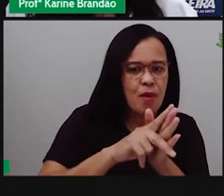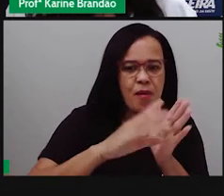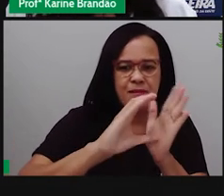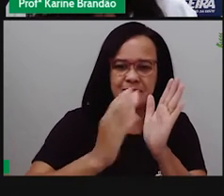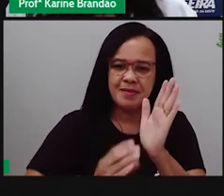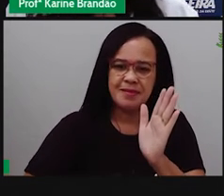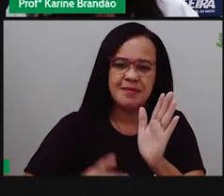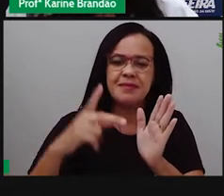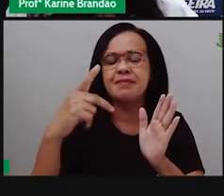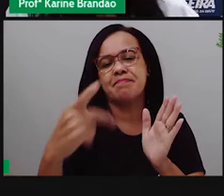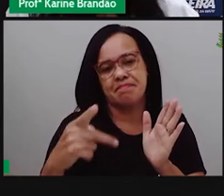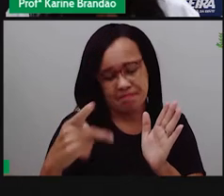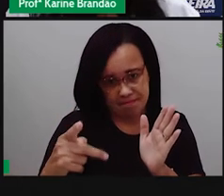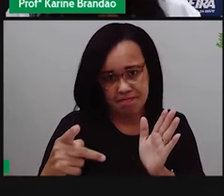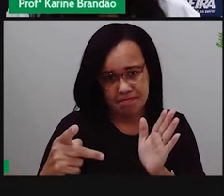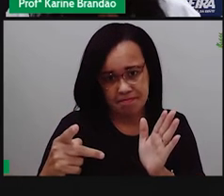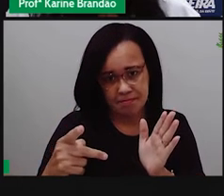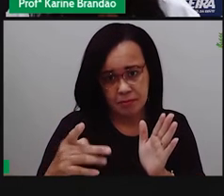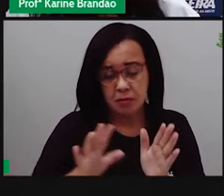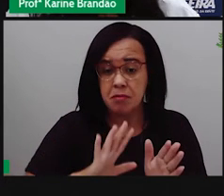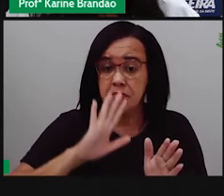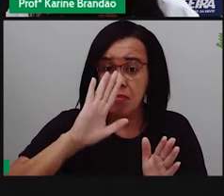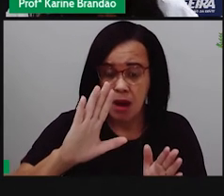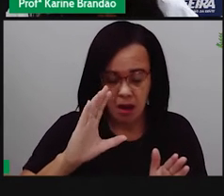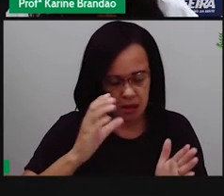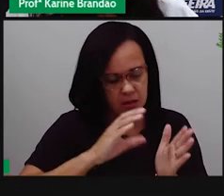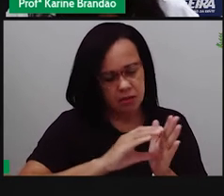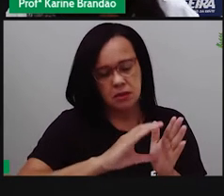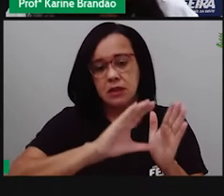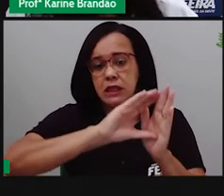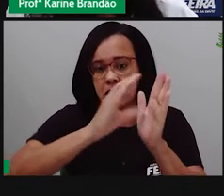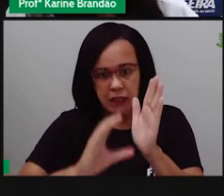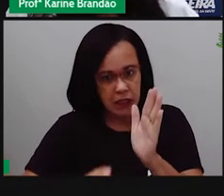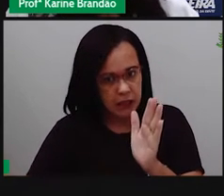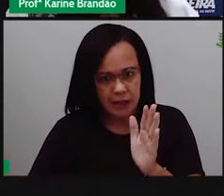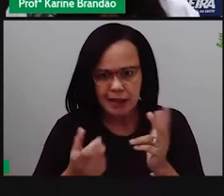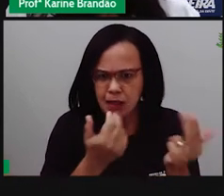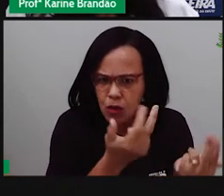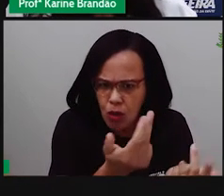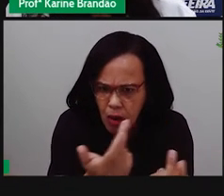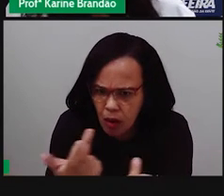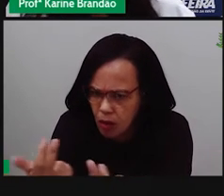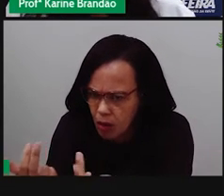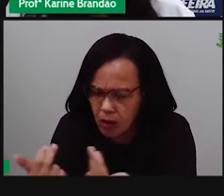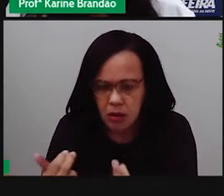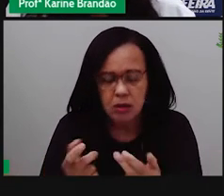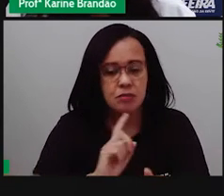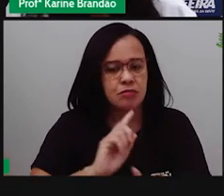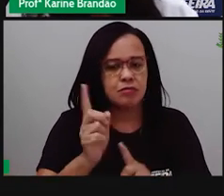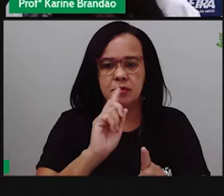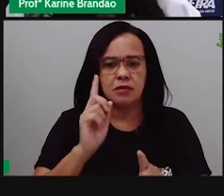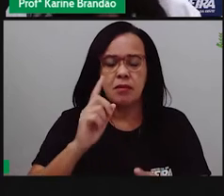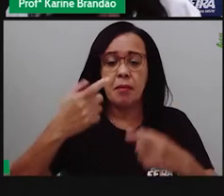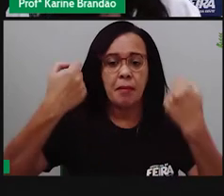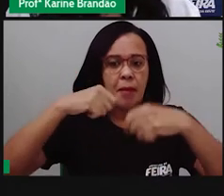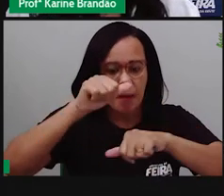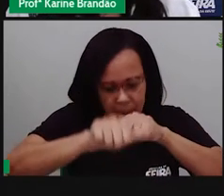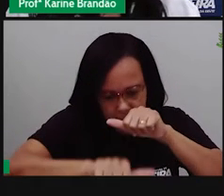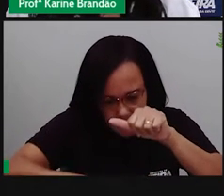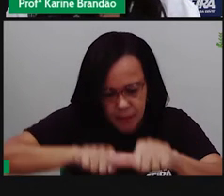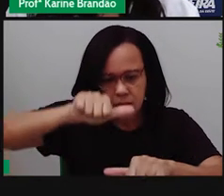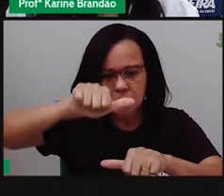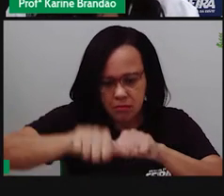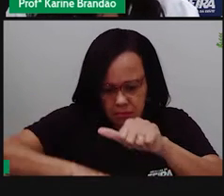né, só que essas características vão ser idênticas, vão ser exatas, não, vão ter modificações. Além